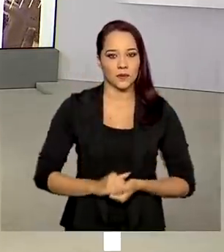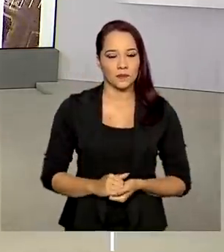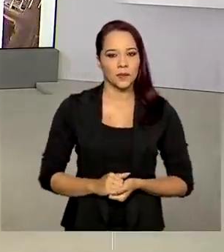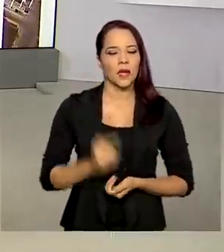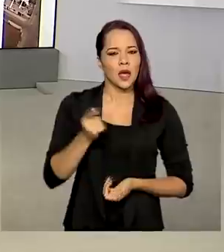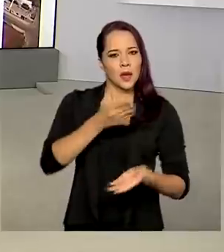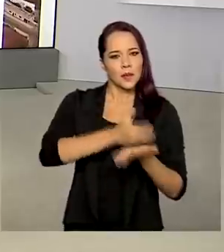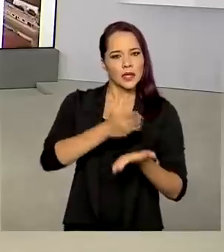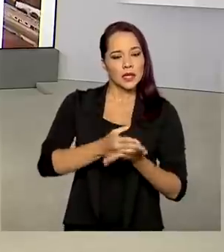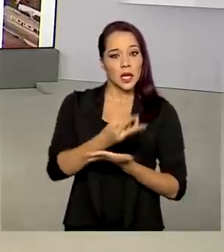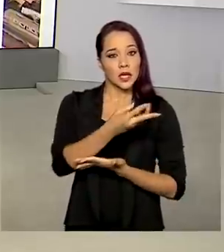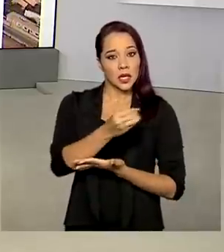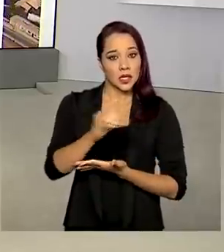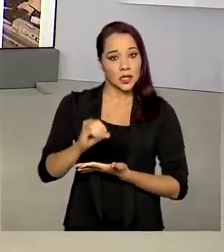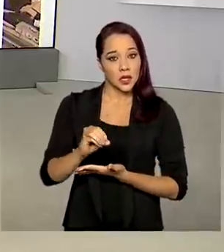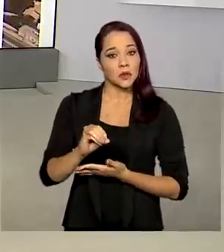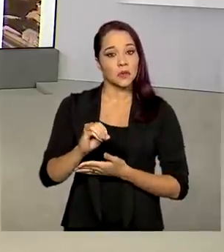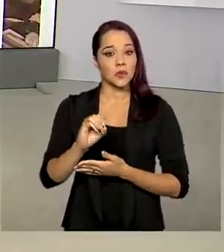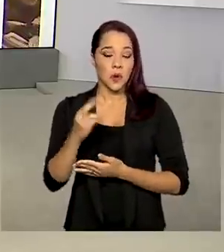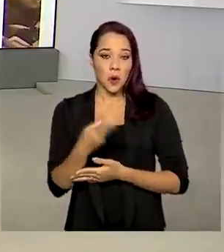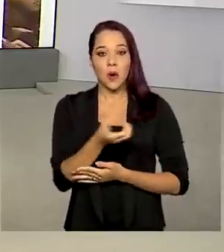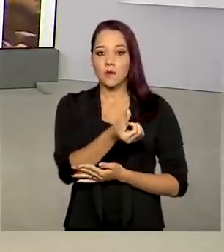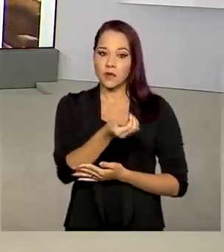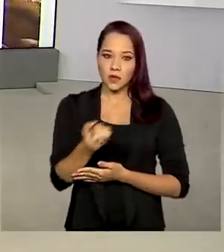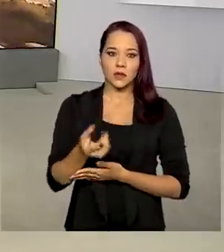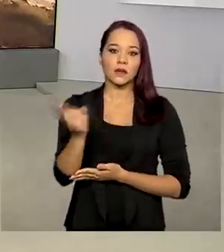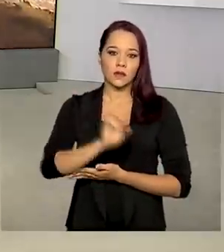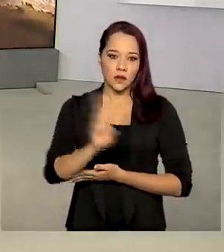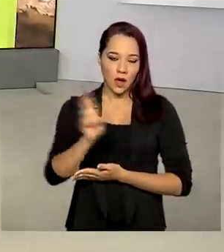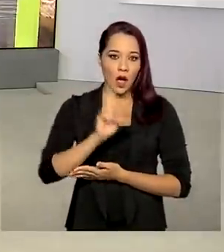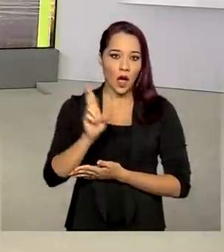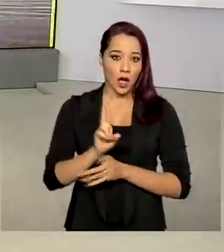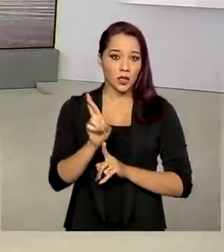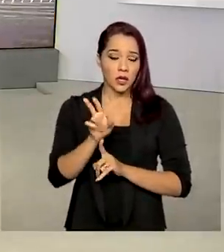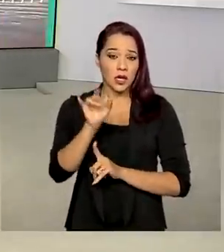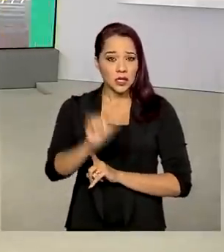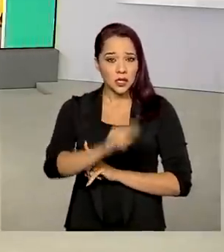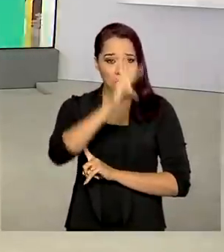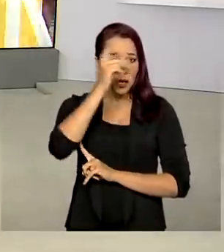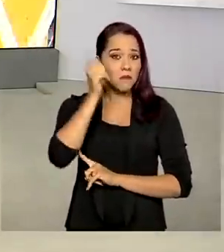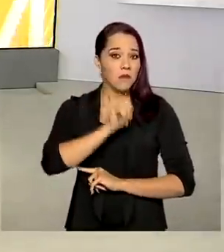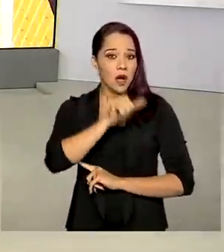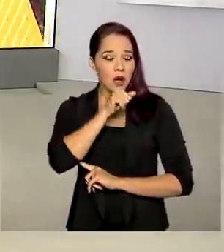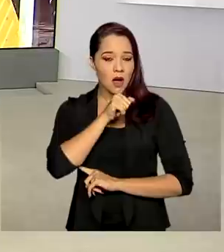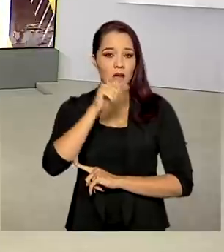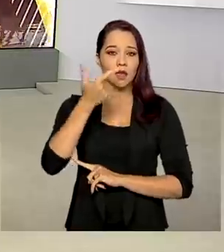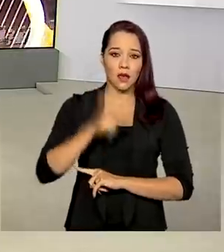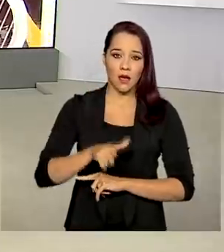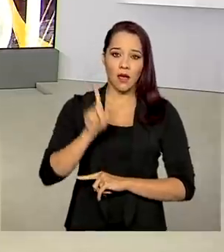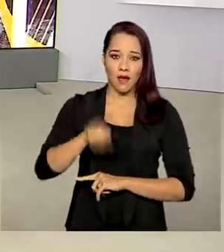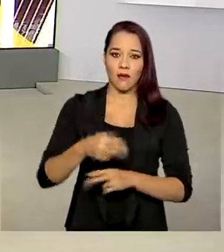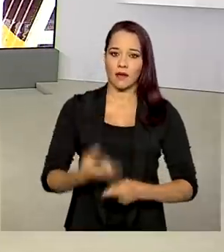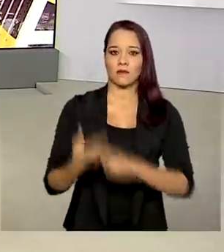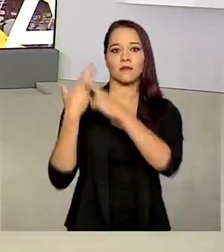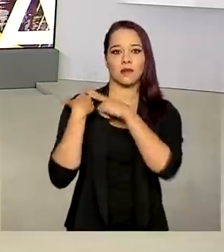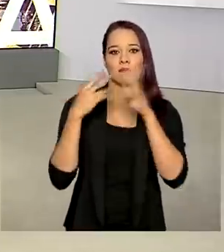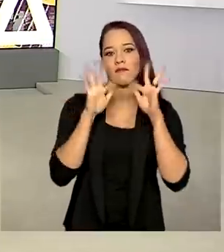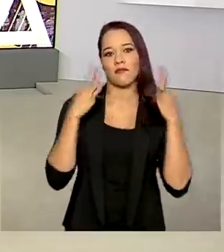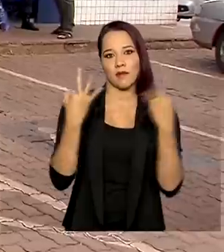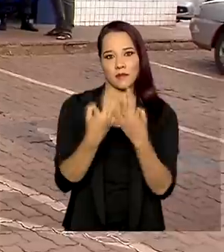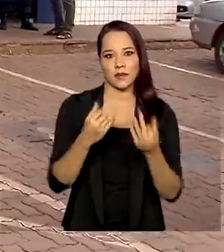São parcelas de R$ 300 ou R 600 nos casos de mães que são chefes de família.